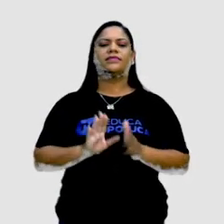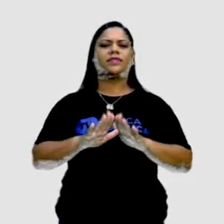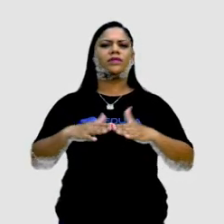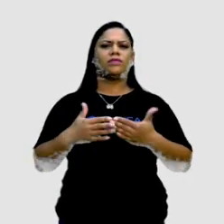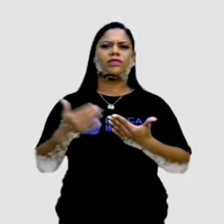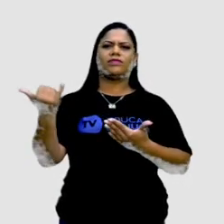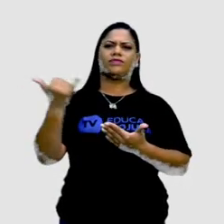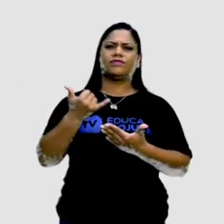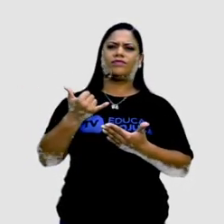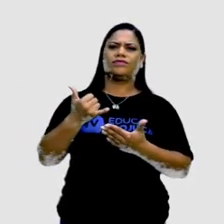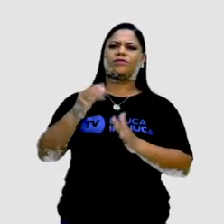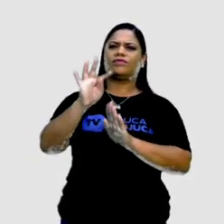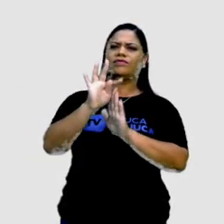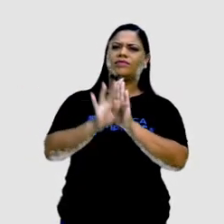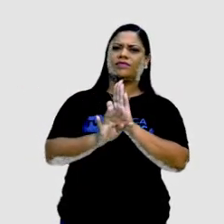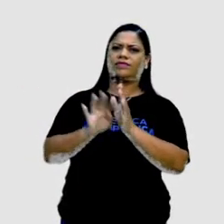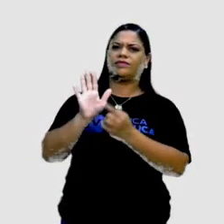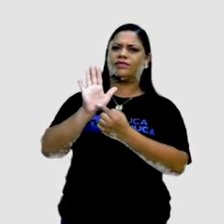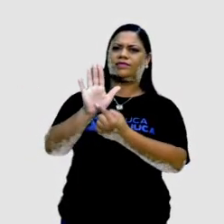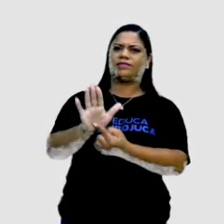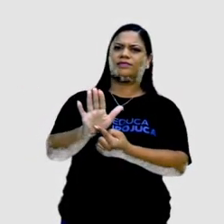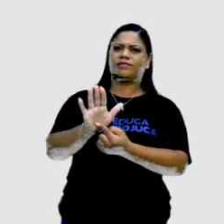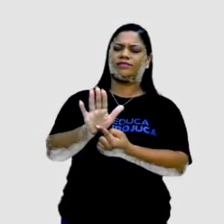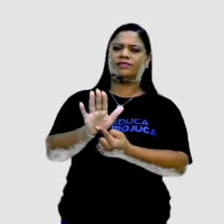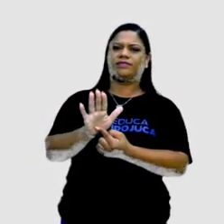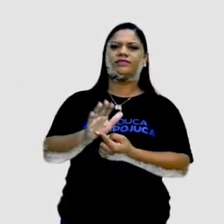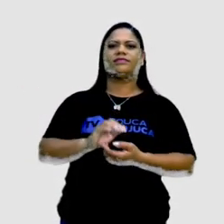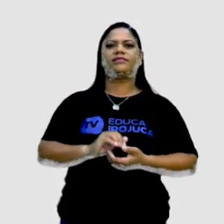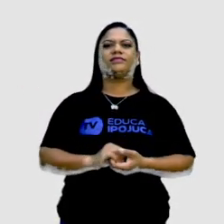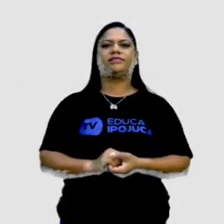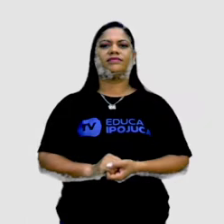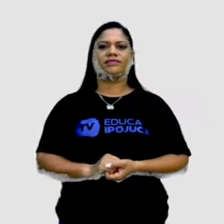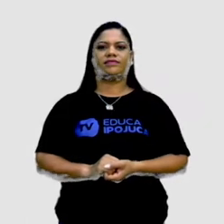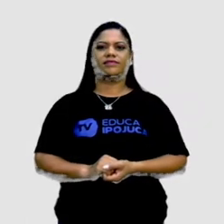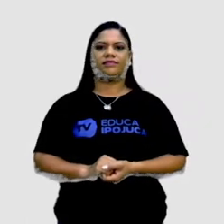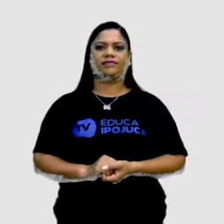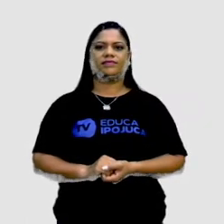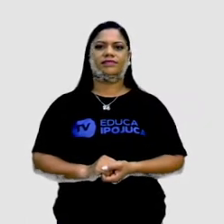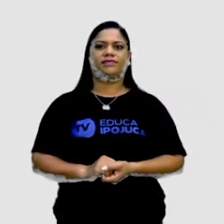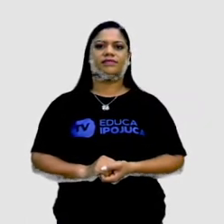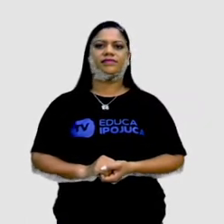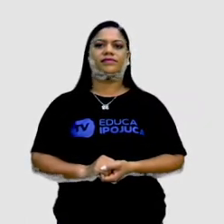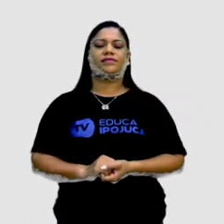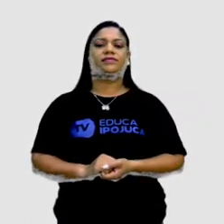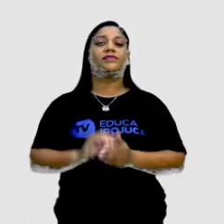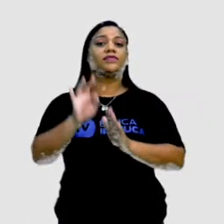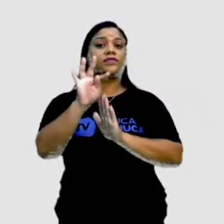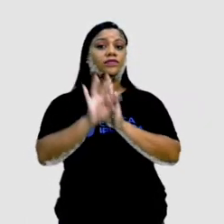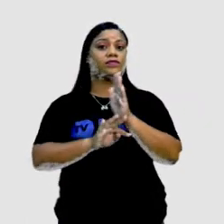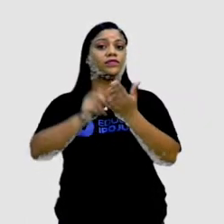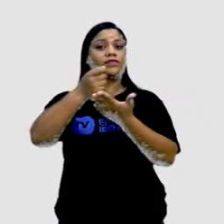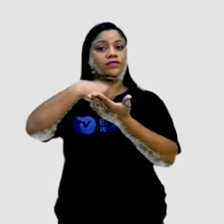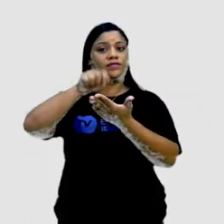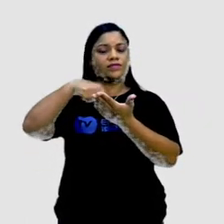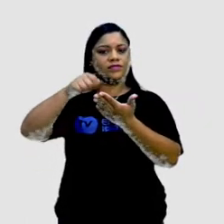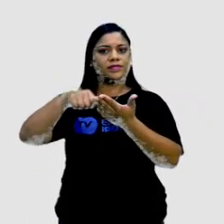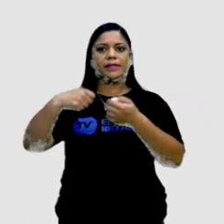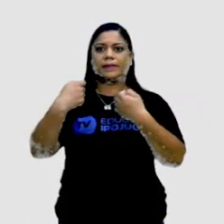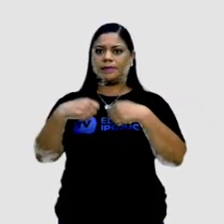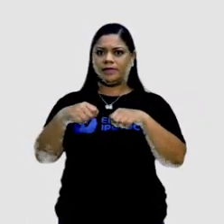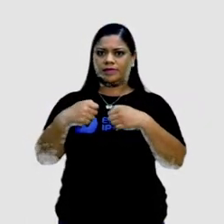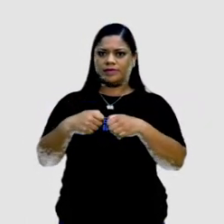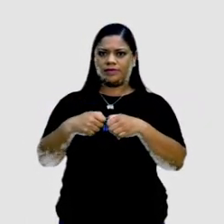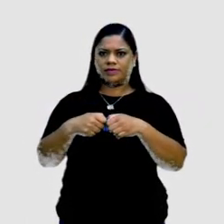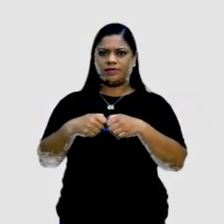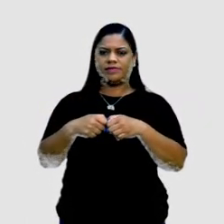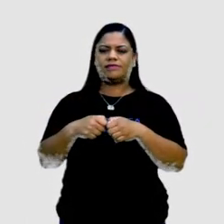informações um texto visual precisa ter para transmitir uma informação, né, com o texto escrito? Então, precisa focalizar